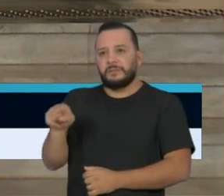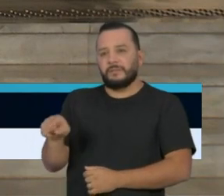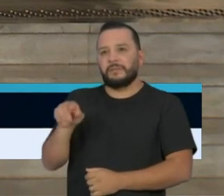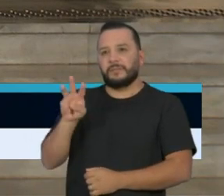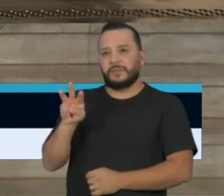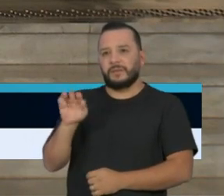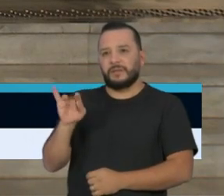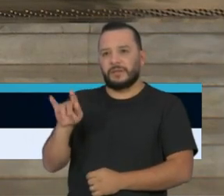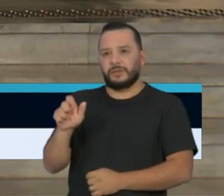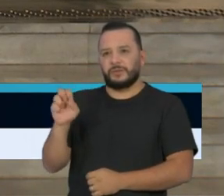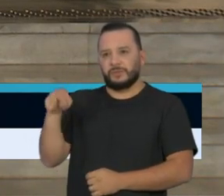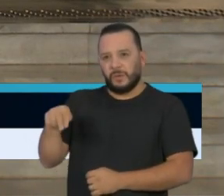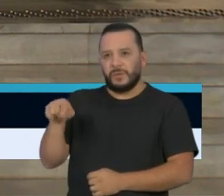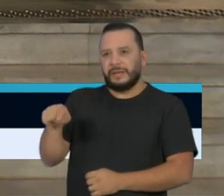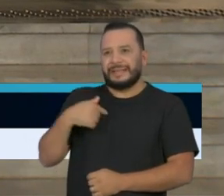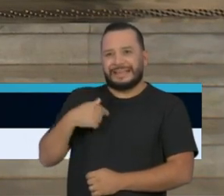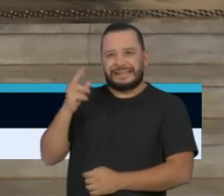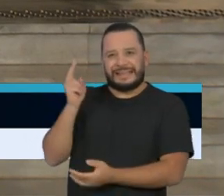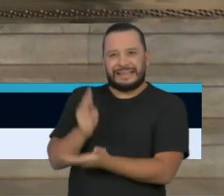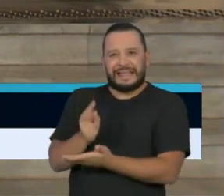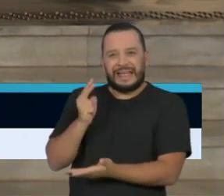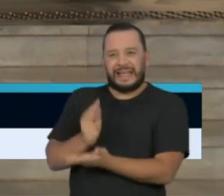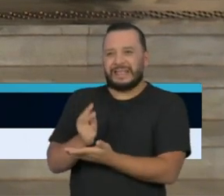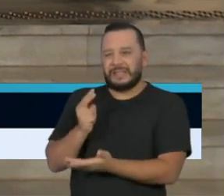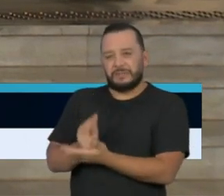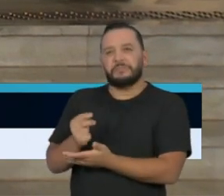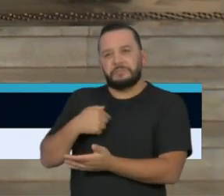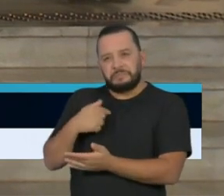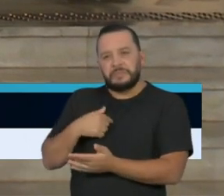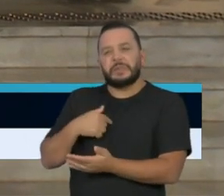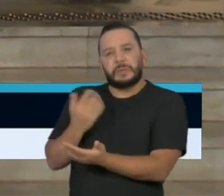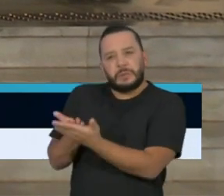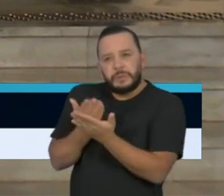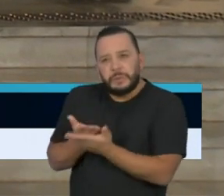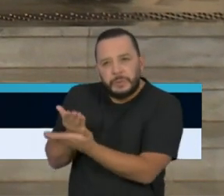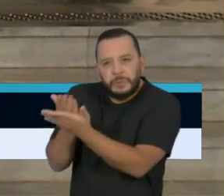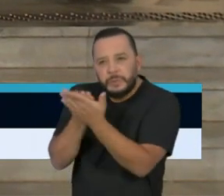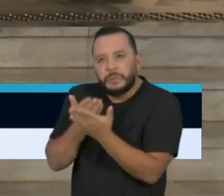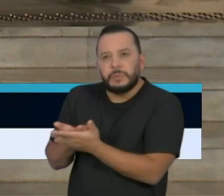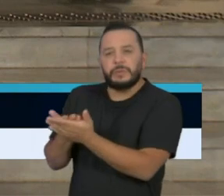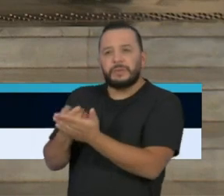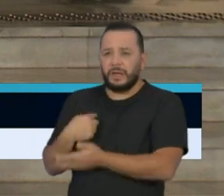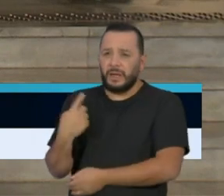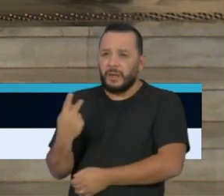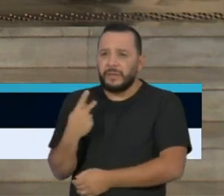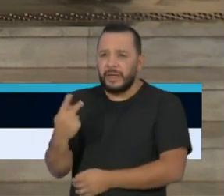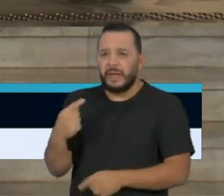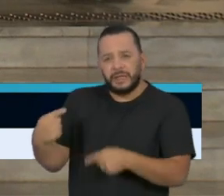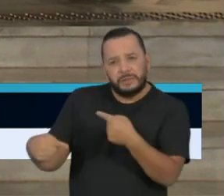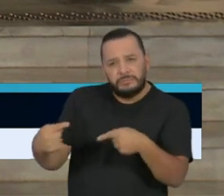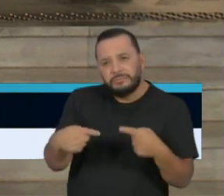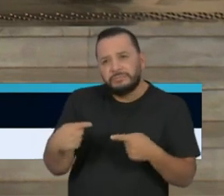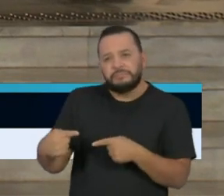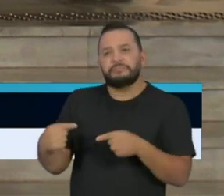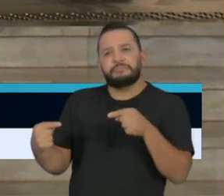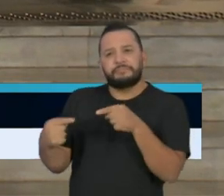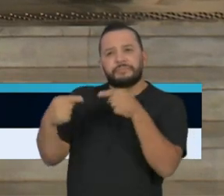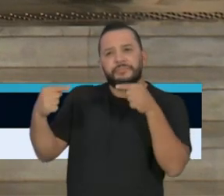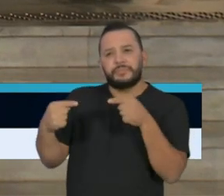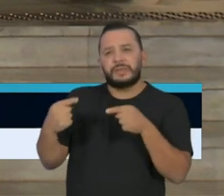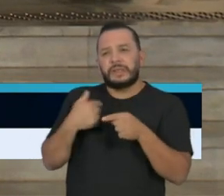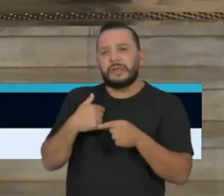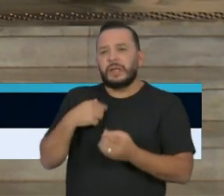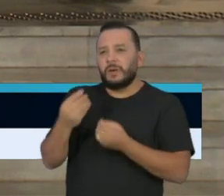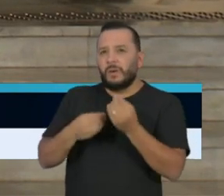muito atualizado e essas nossas discussões sempre foram muito adequadas, tanto para ele como para mim, no sentido de